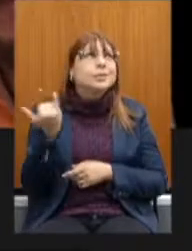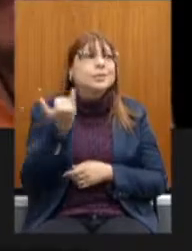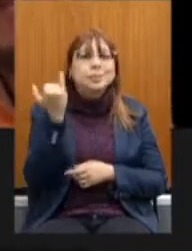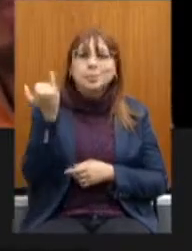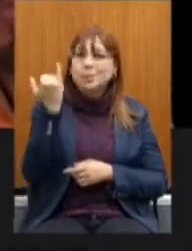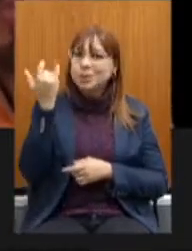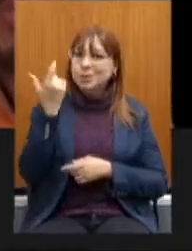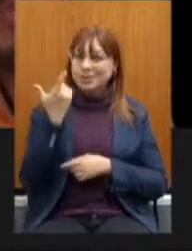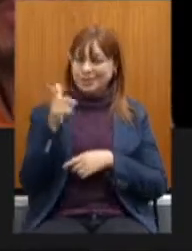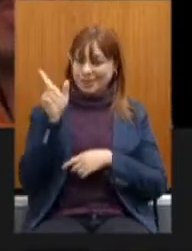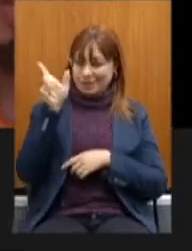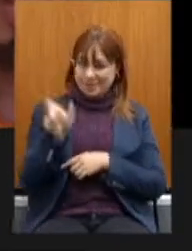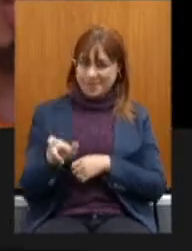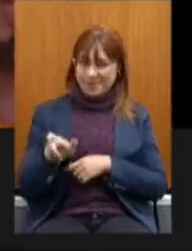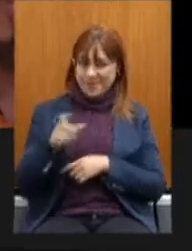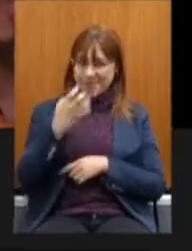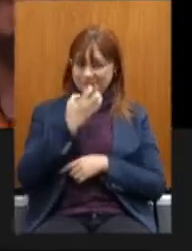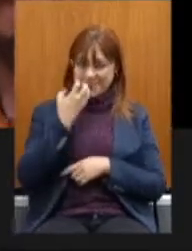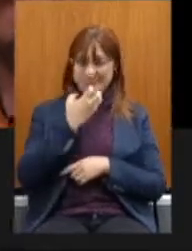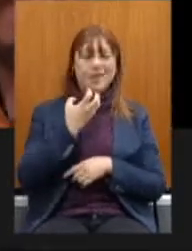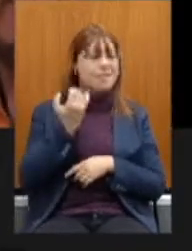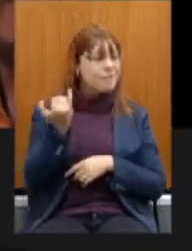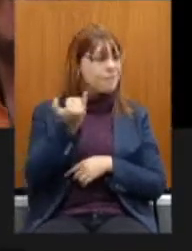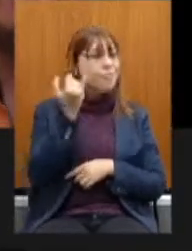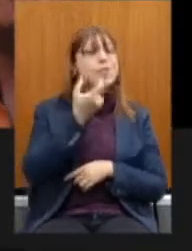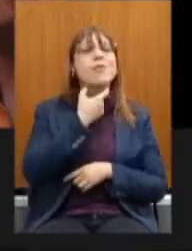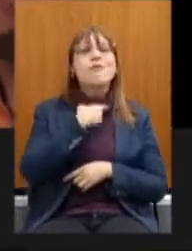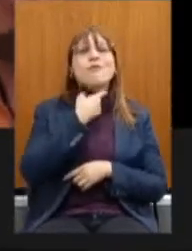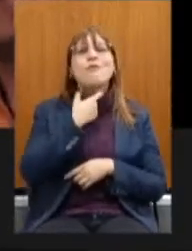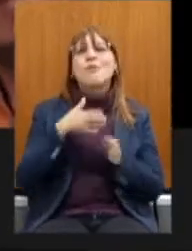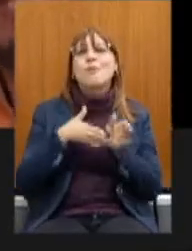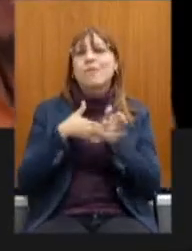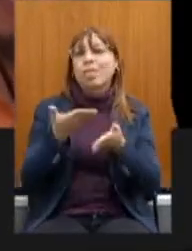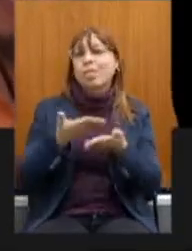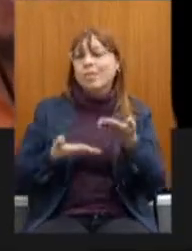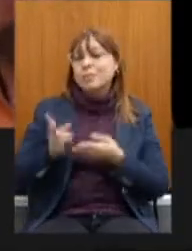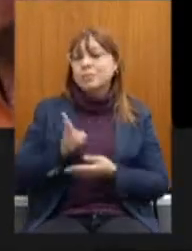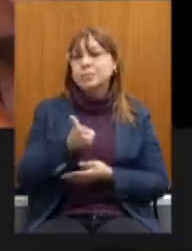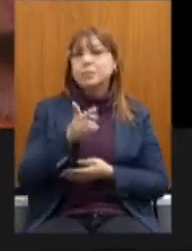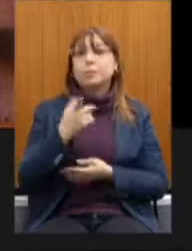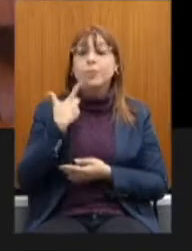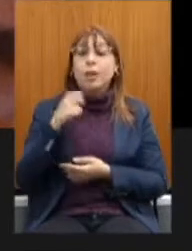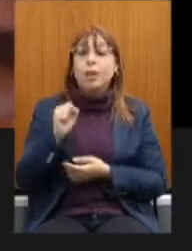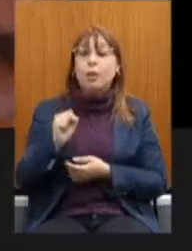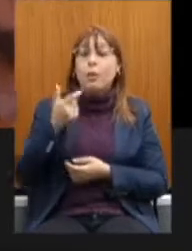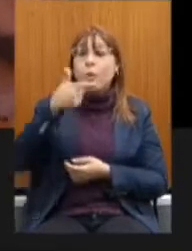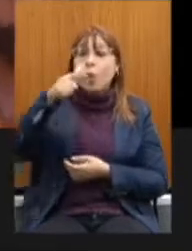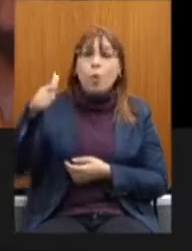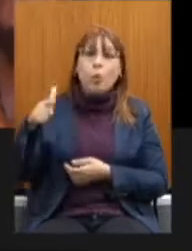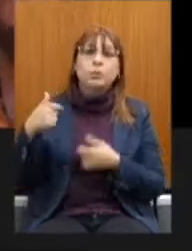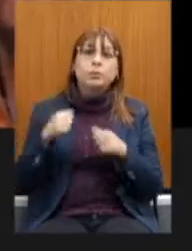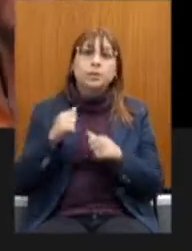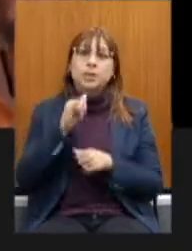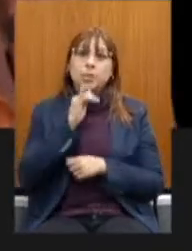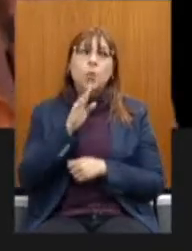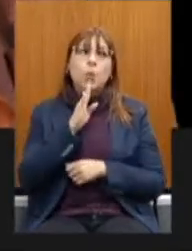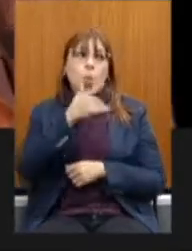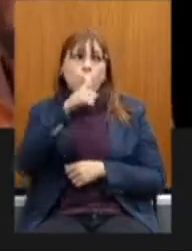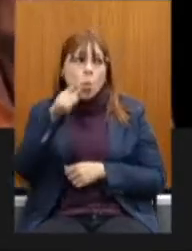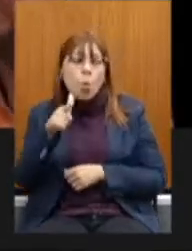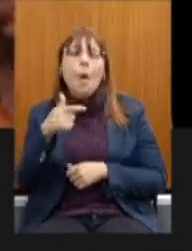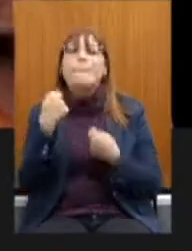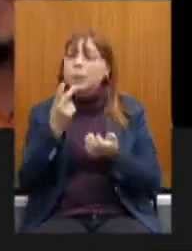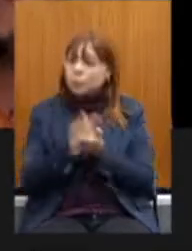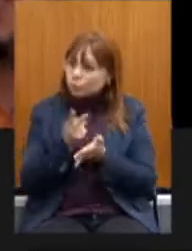para a formação do músico-cantor, estudo de outras línguas, a gente não para, mesmo a gente sabendo outras línguas, a gente